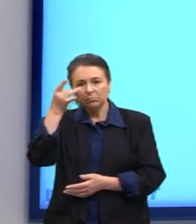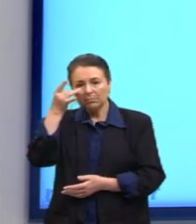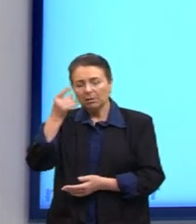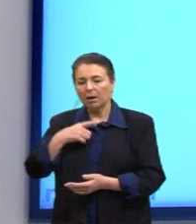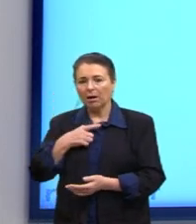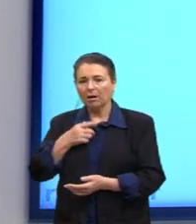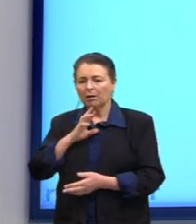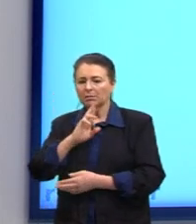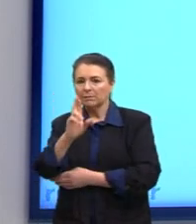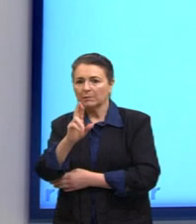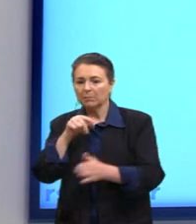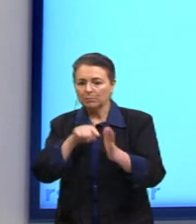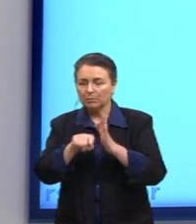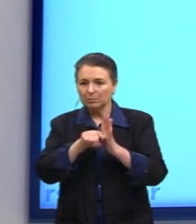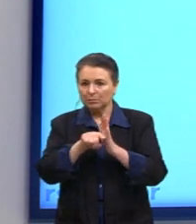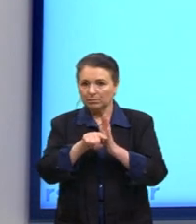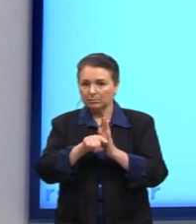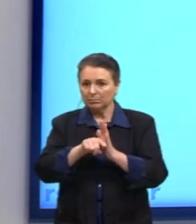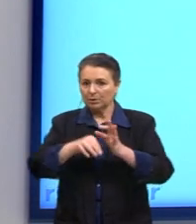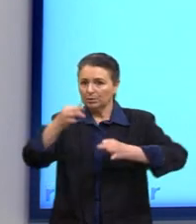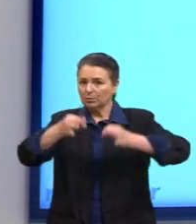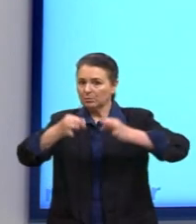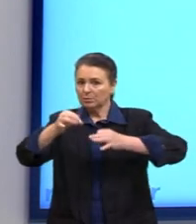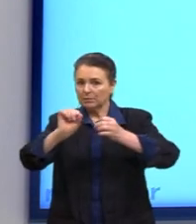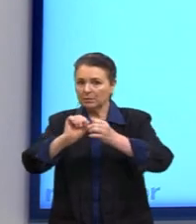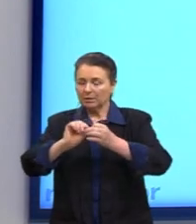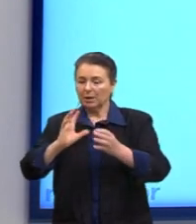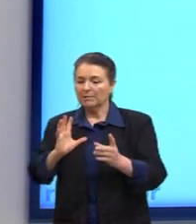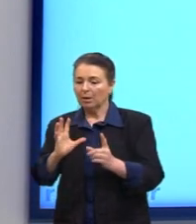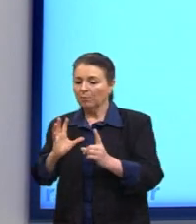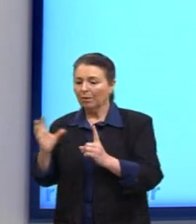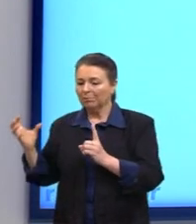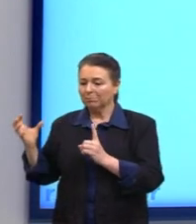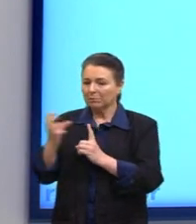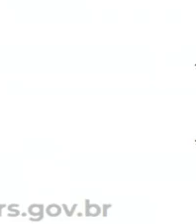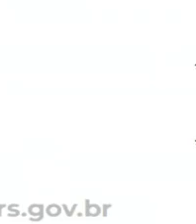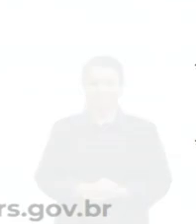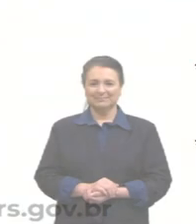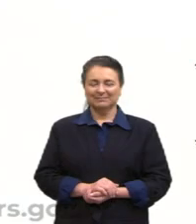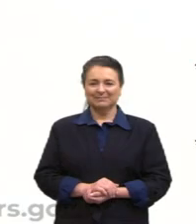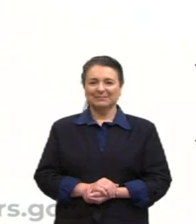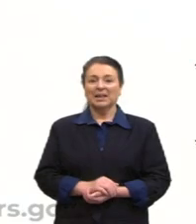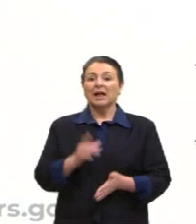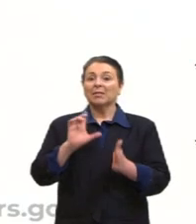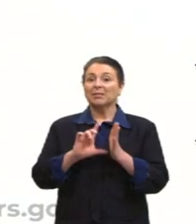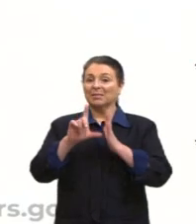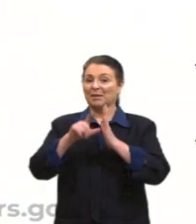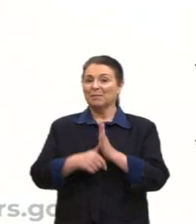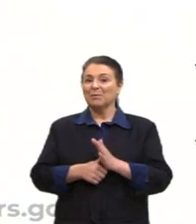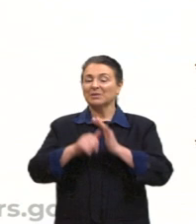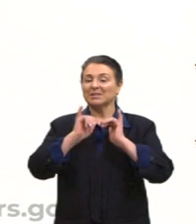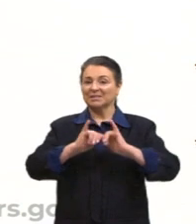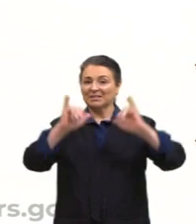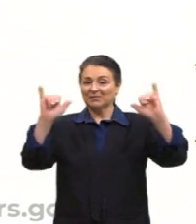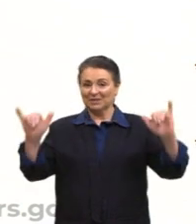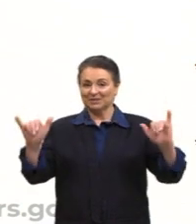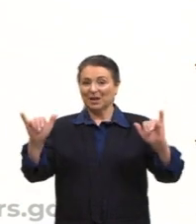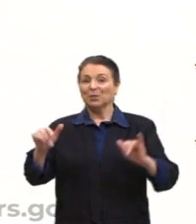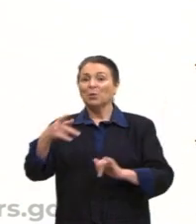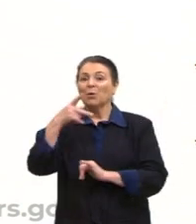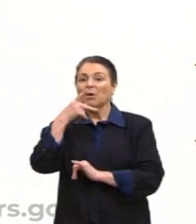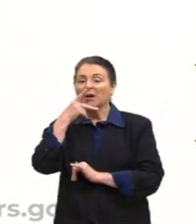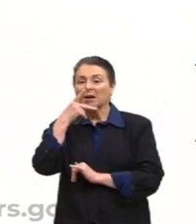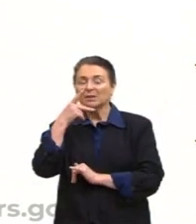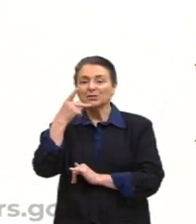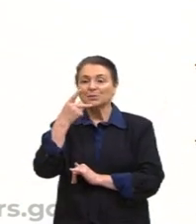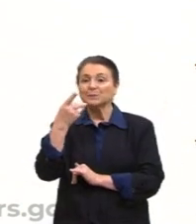formulou. Então essa intervenção é uma intervenção violenta na natureza. Então depois dessa declaração do Kant, vamos ver aqui